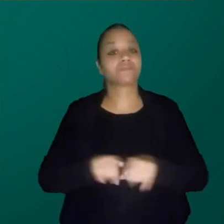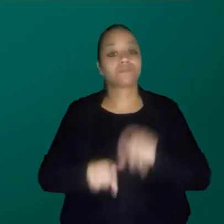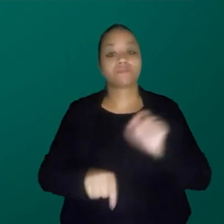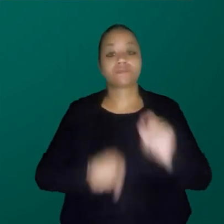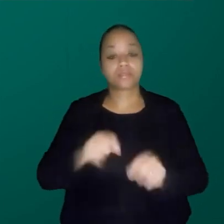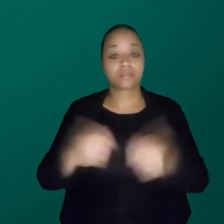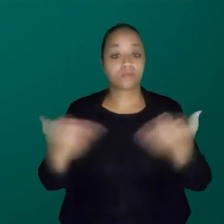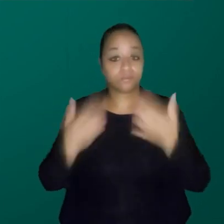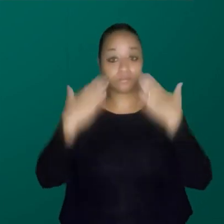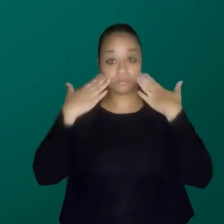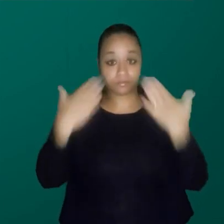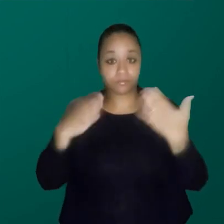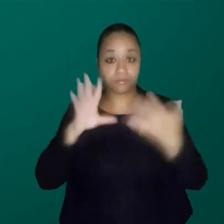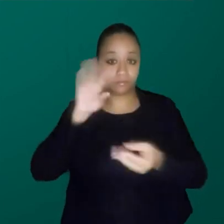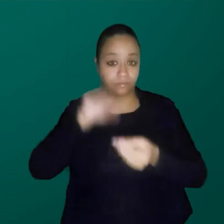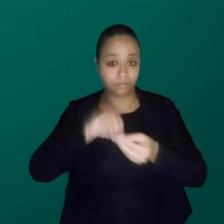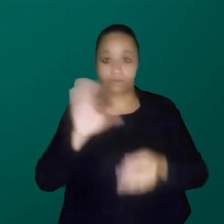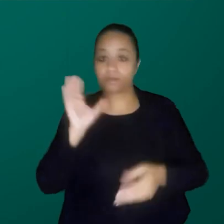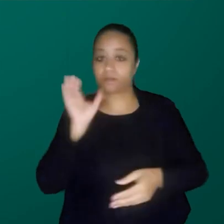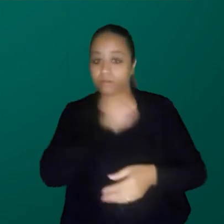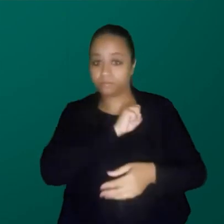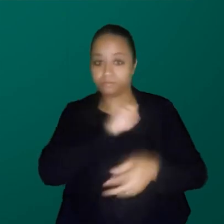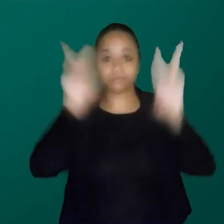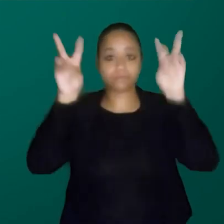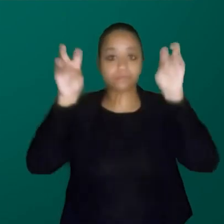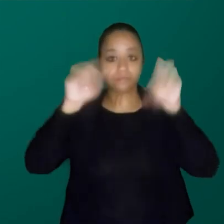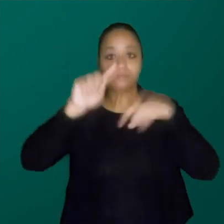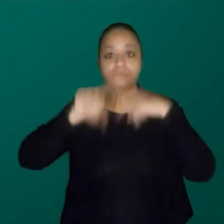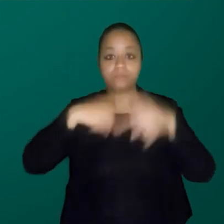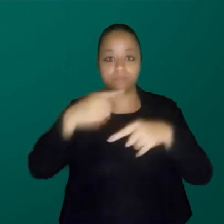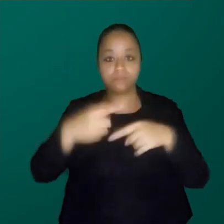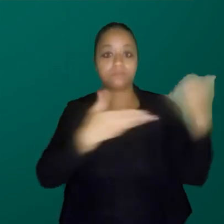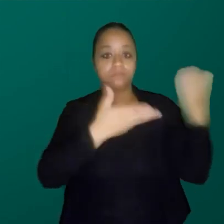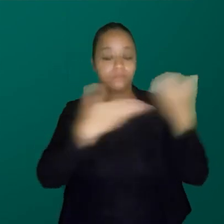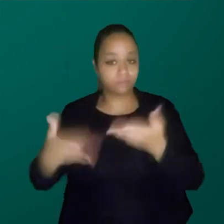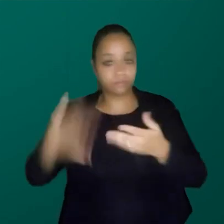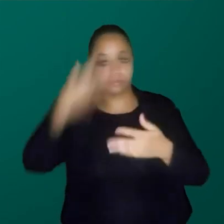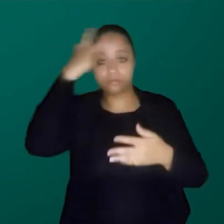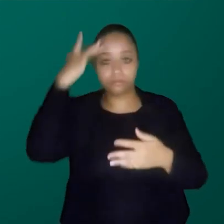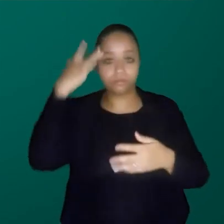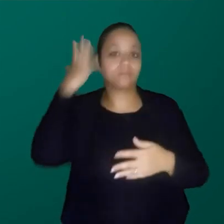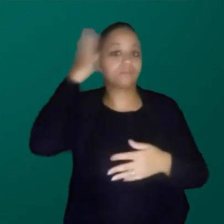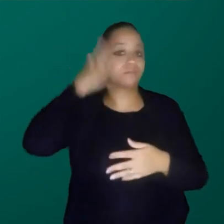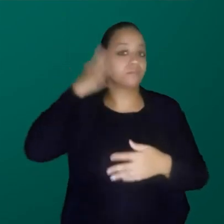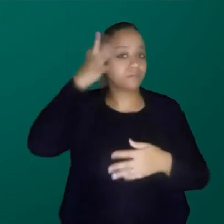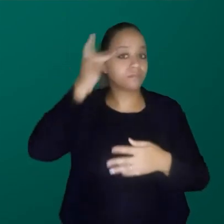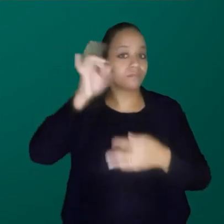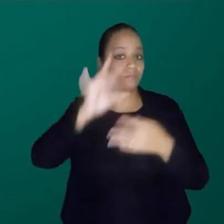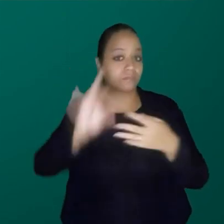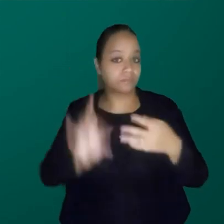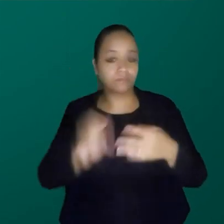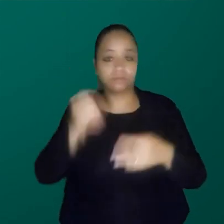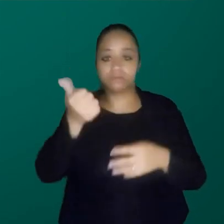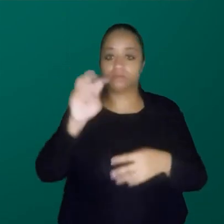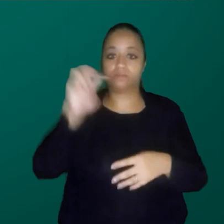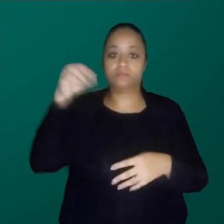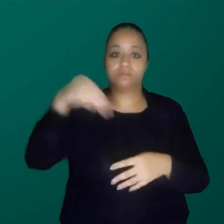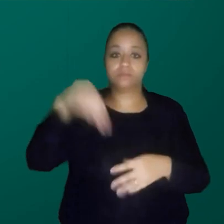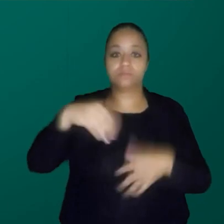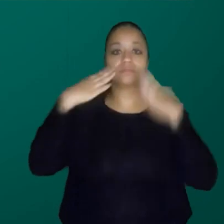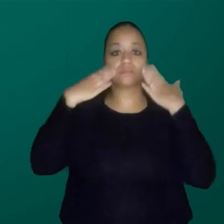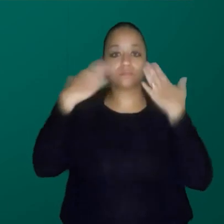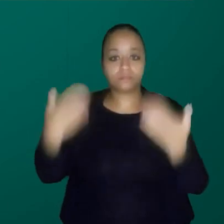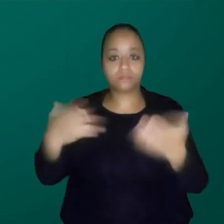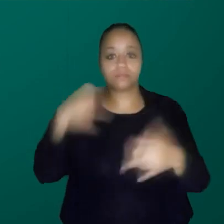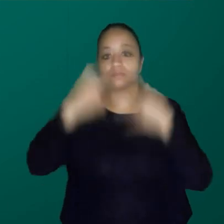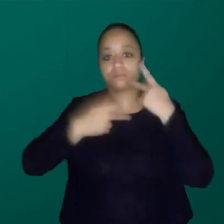Eu vou apresentar brevemente o tema, depois eu vou apresentar as palestrantes, e aí cada uma vai ter cerca de 15 minutos para a sua